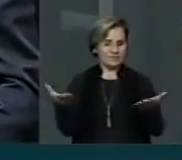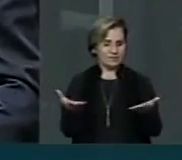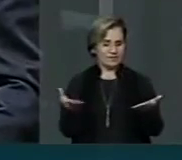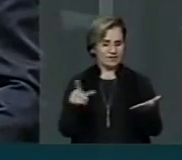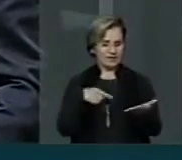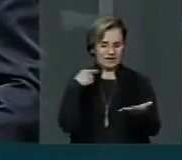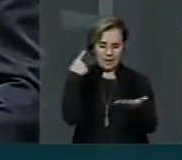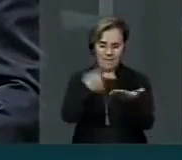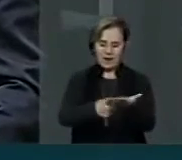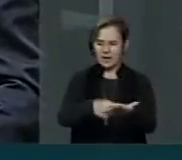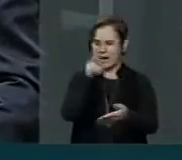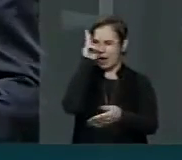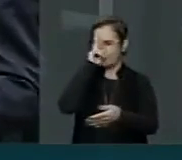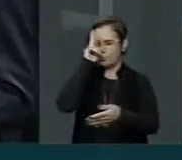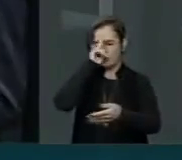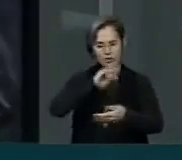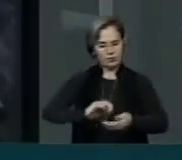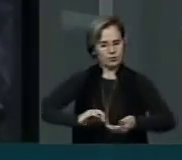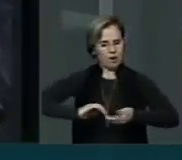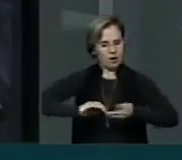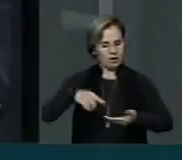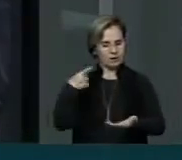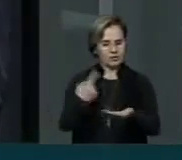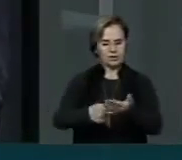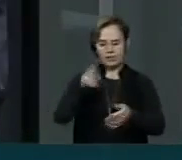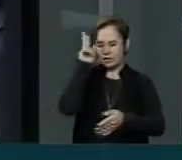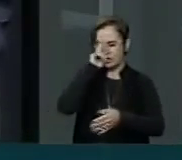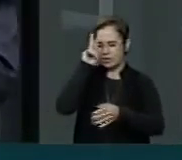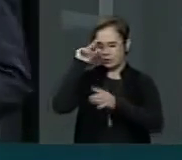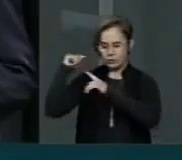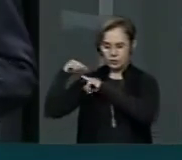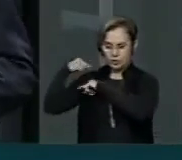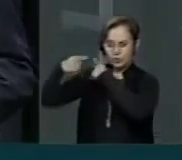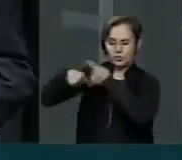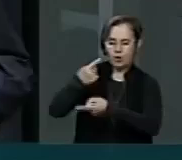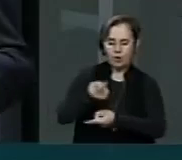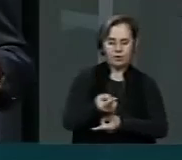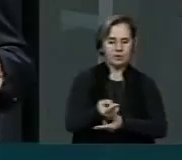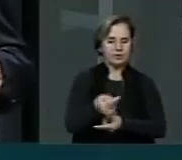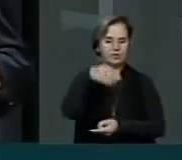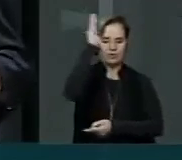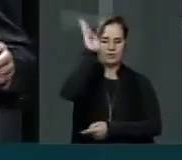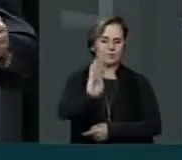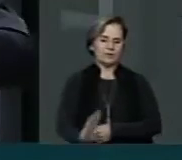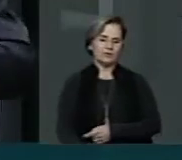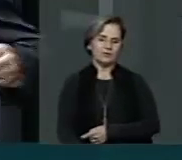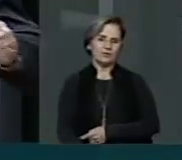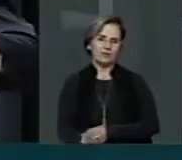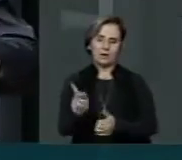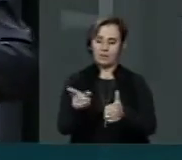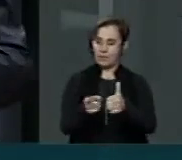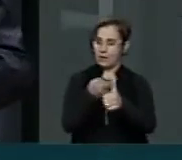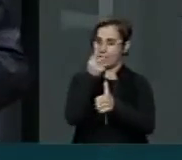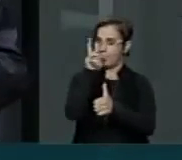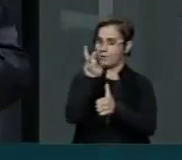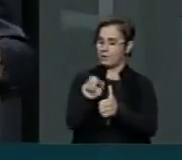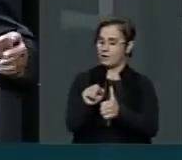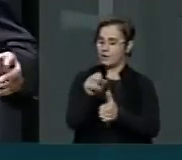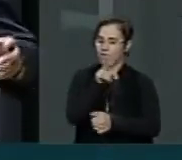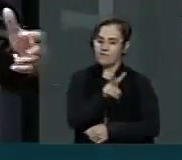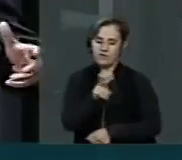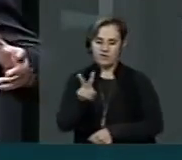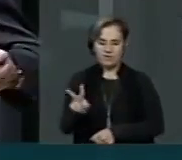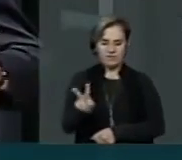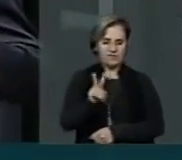marcado na história do Parlamento, está marcado na história do Congresso Nacional, está marcado na história do Brasil. Que pela primeira vez, o reggae